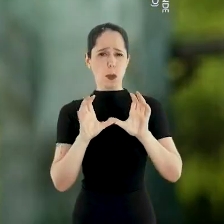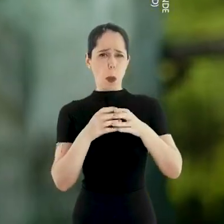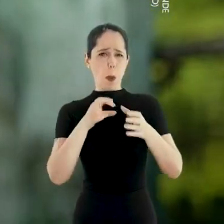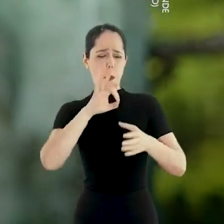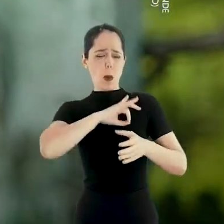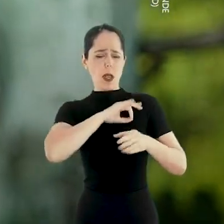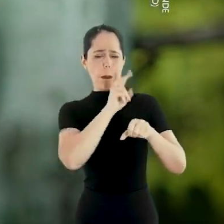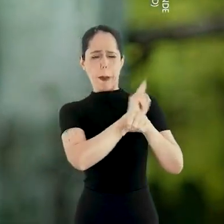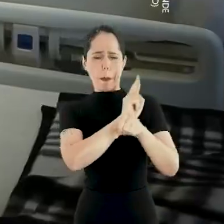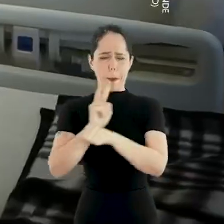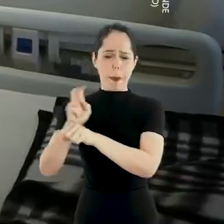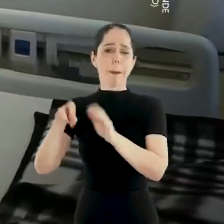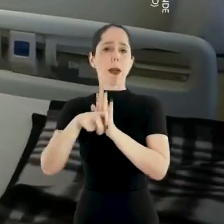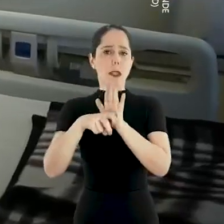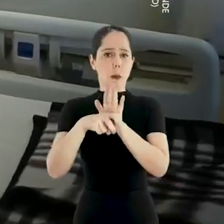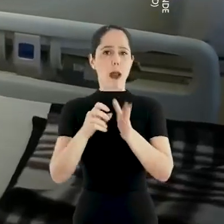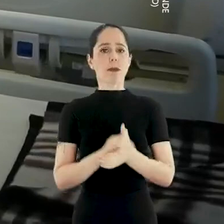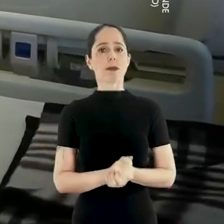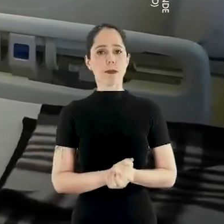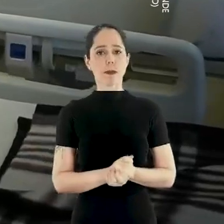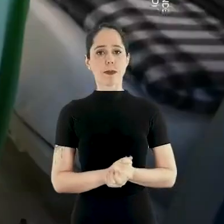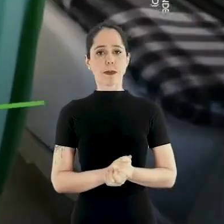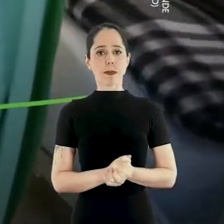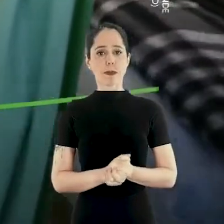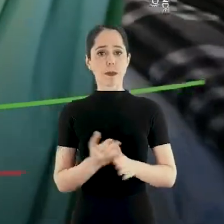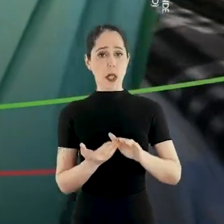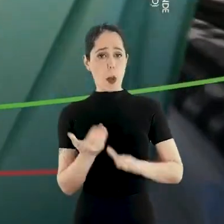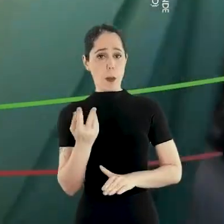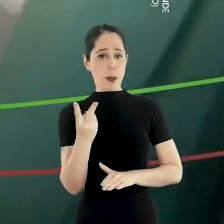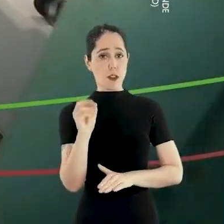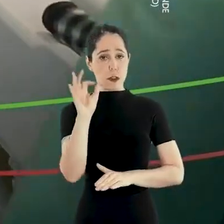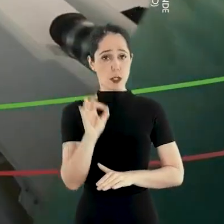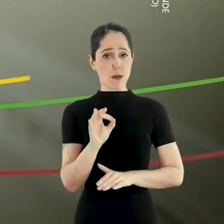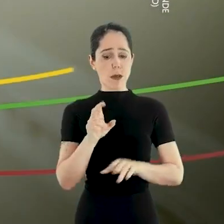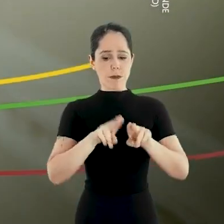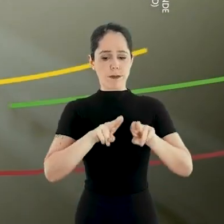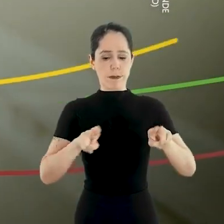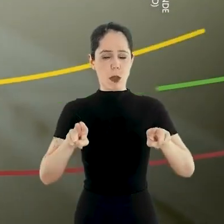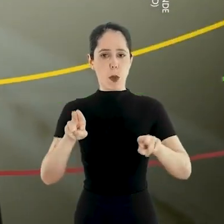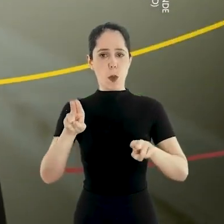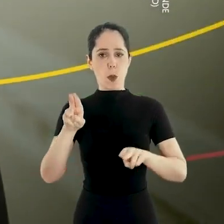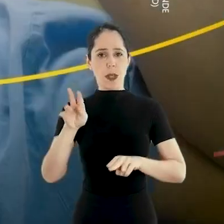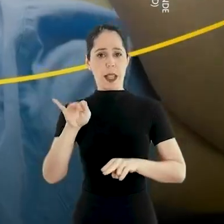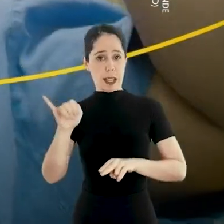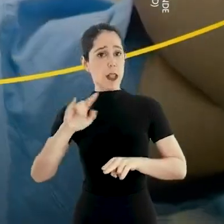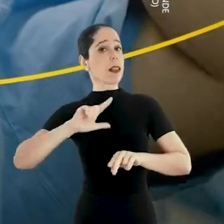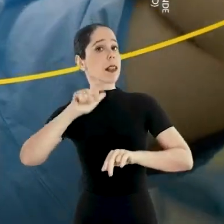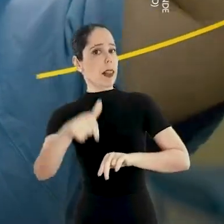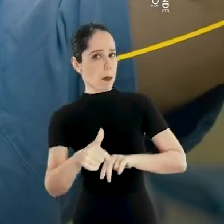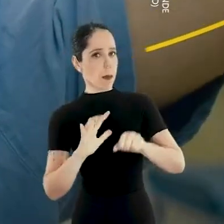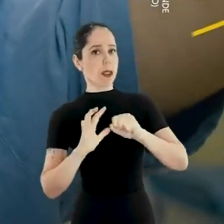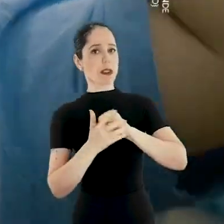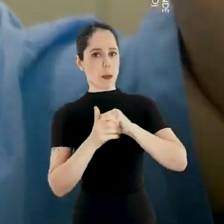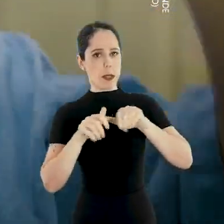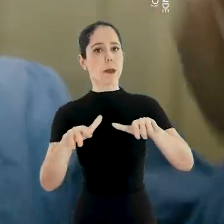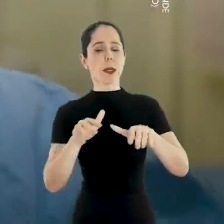Maria da Penha Aumento de 20% nos leitos de UTI depois da pandemia